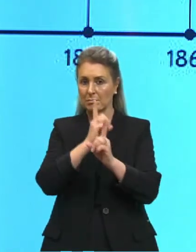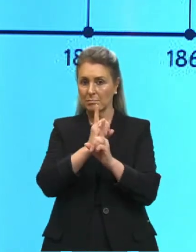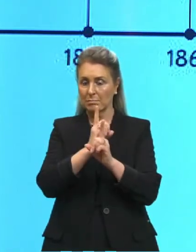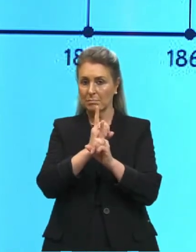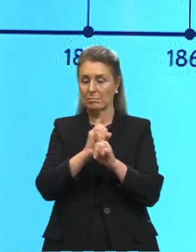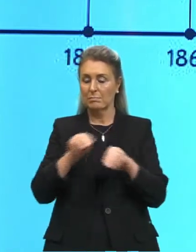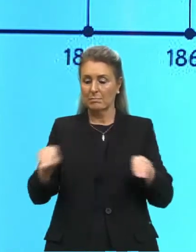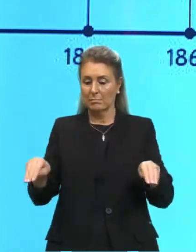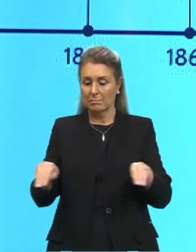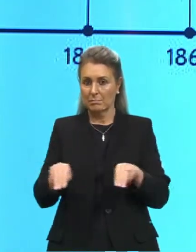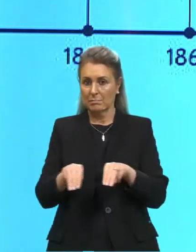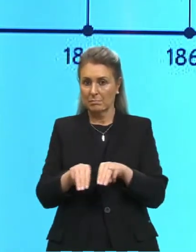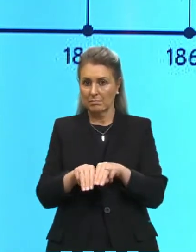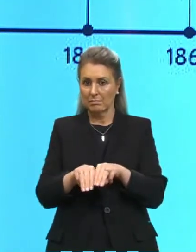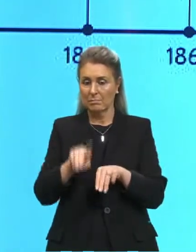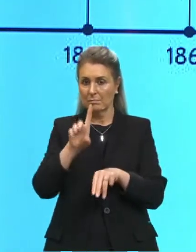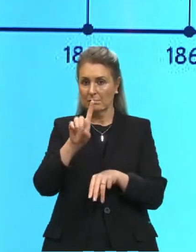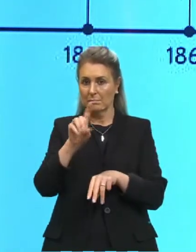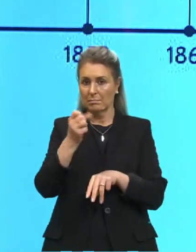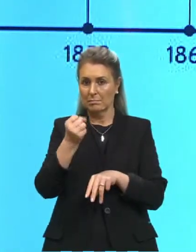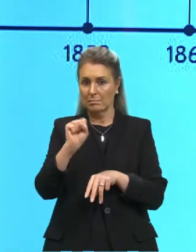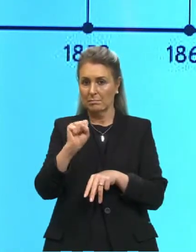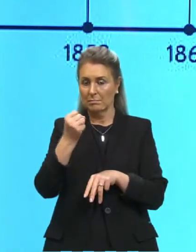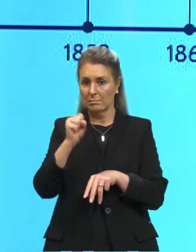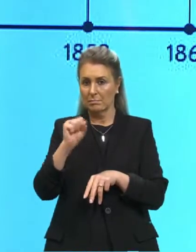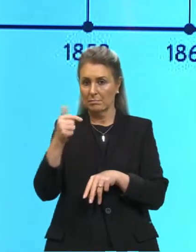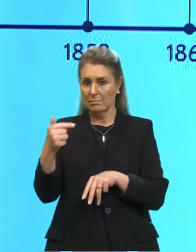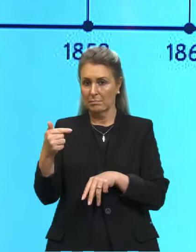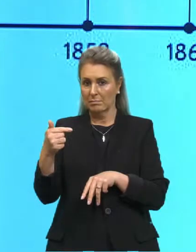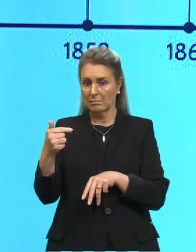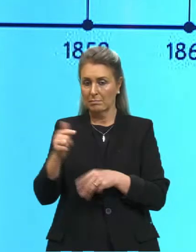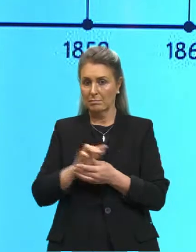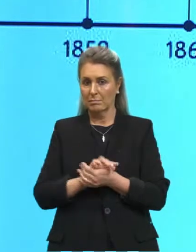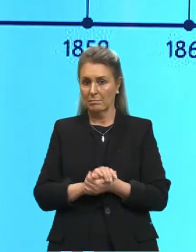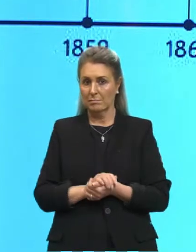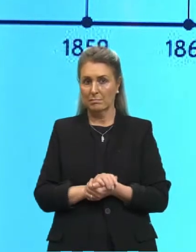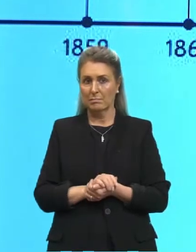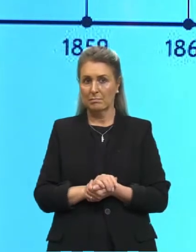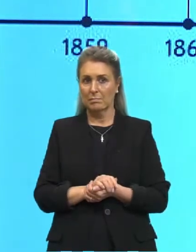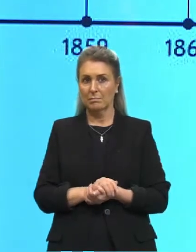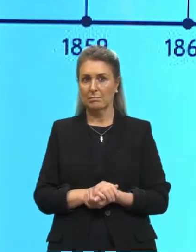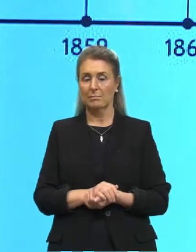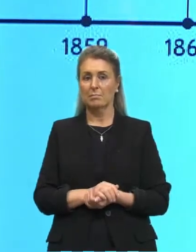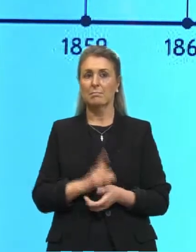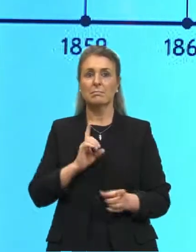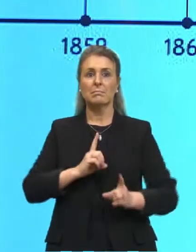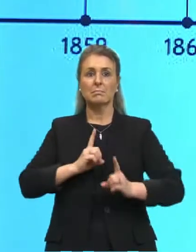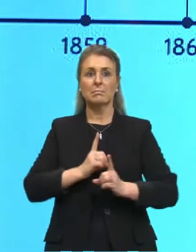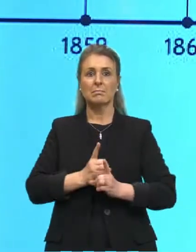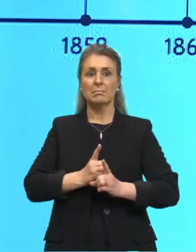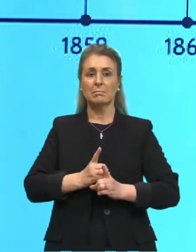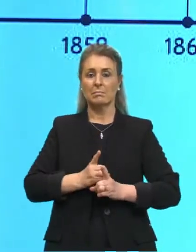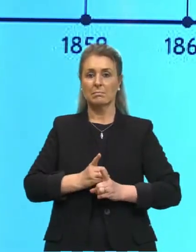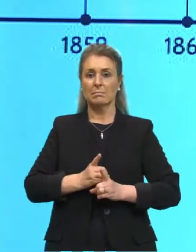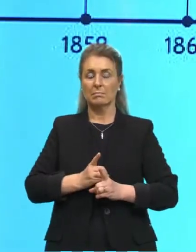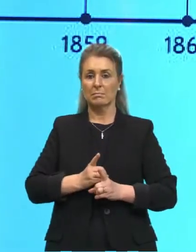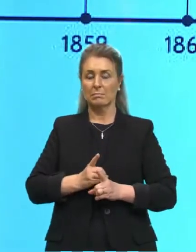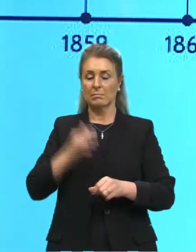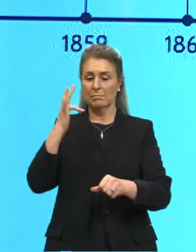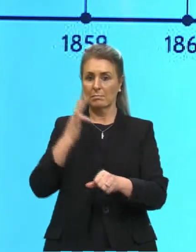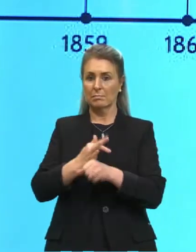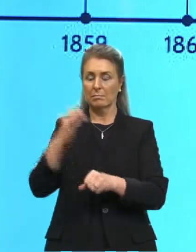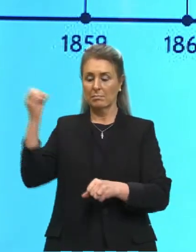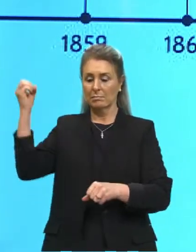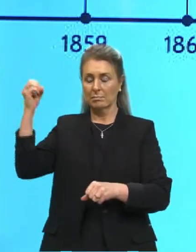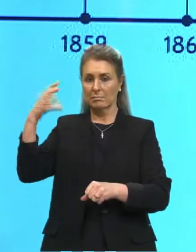eletromagnéticas em 1887, certo? Então, ele descobre o efeito fotoelétrico também,